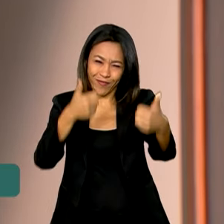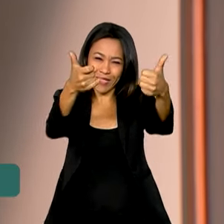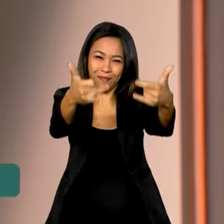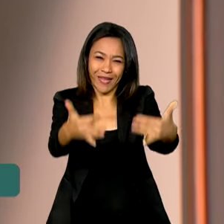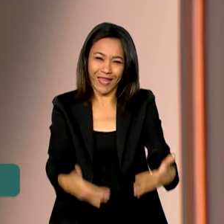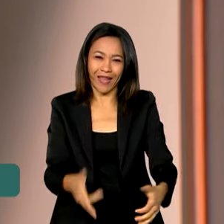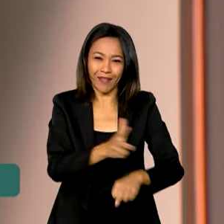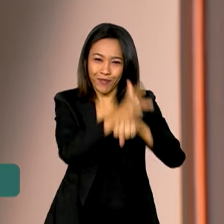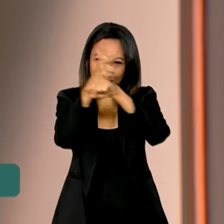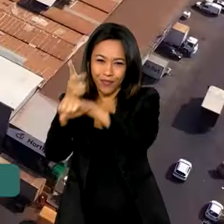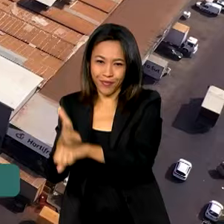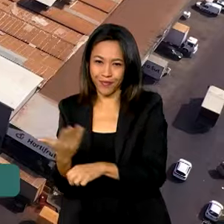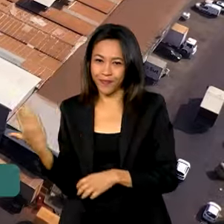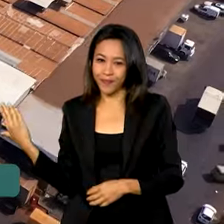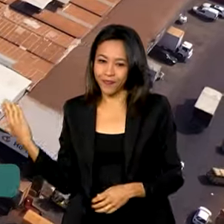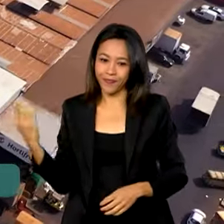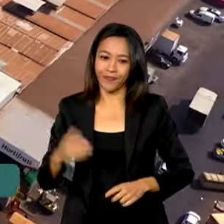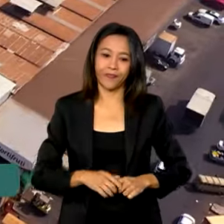no quadro Ponto Exato.